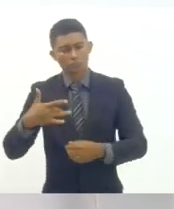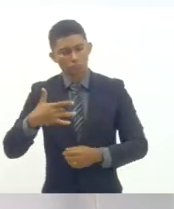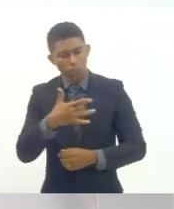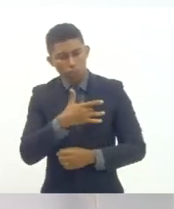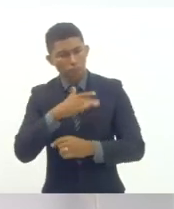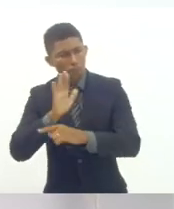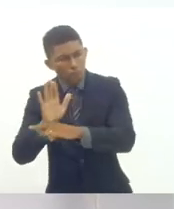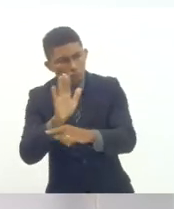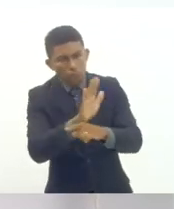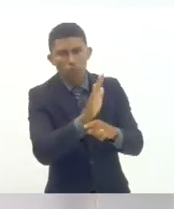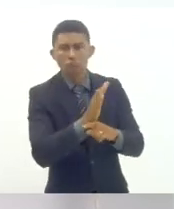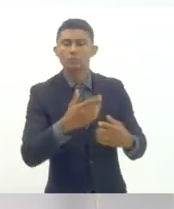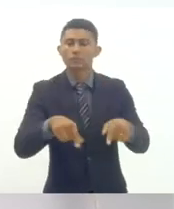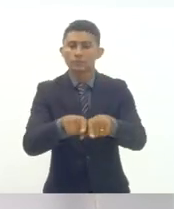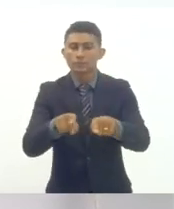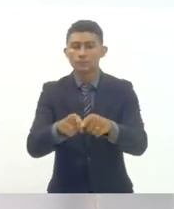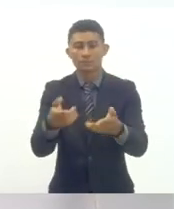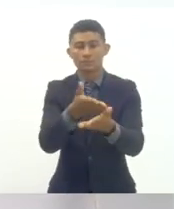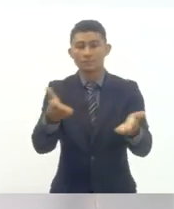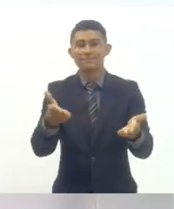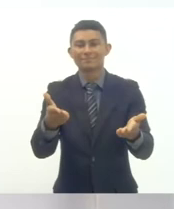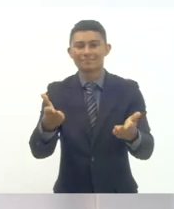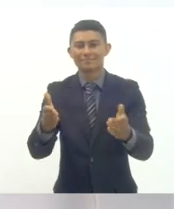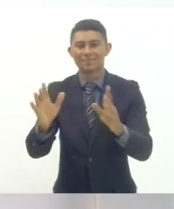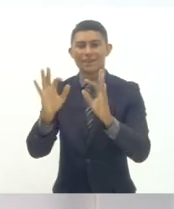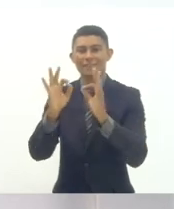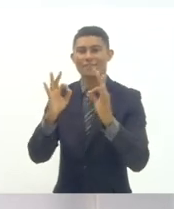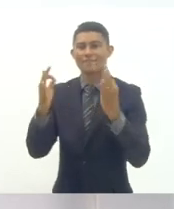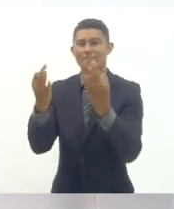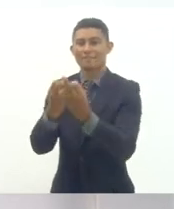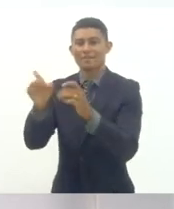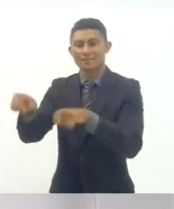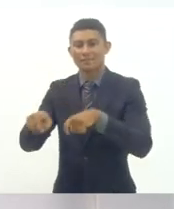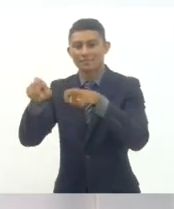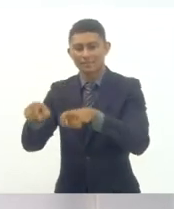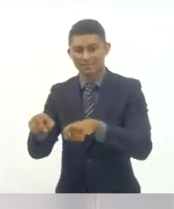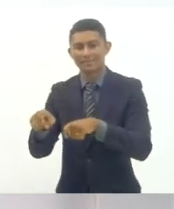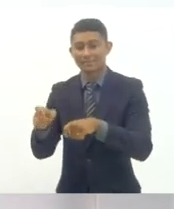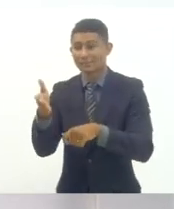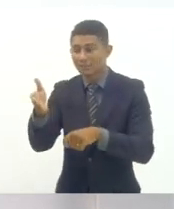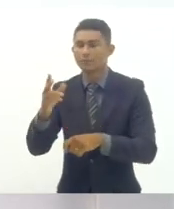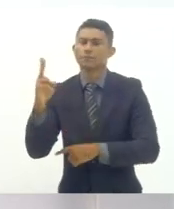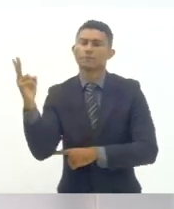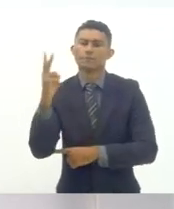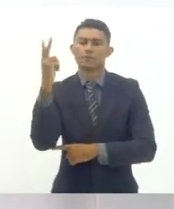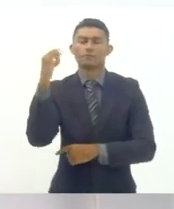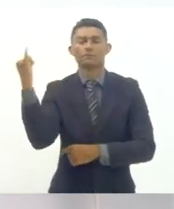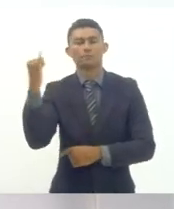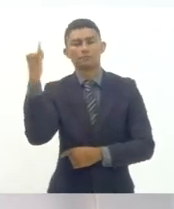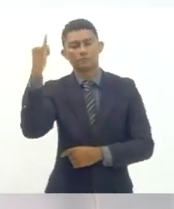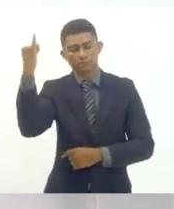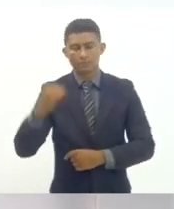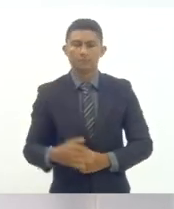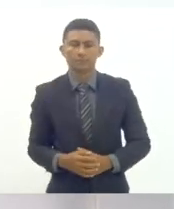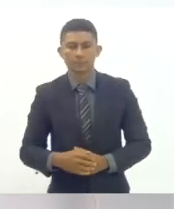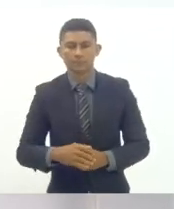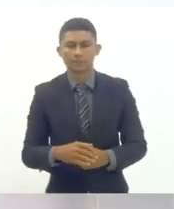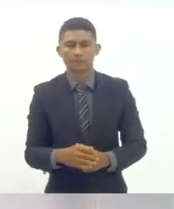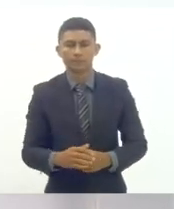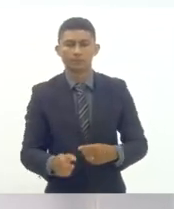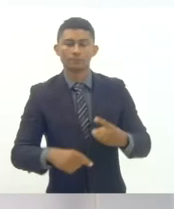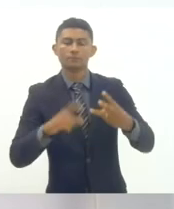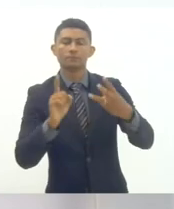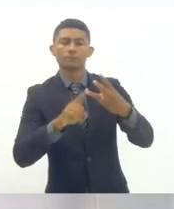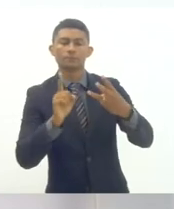produtores e as produtoras da agricultura familiar e camponesa do estado do Rio de Janeiro a